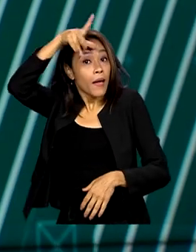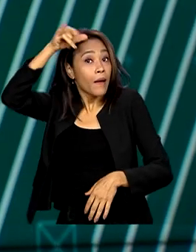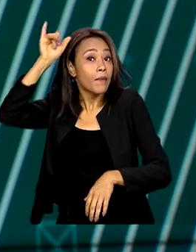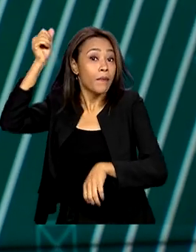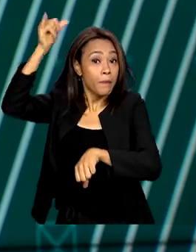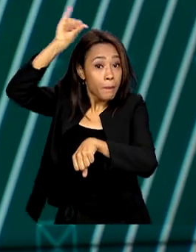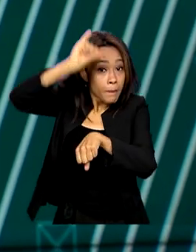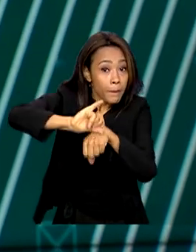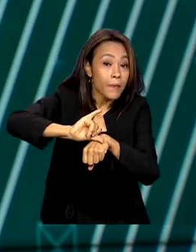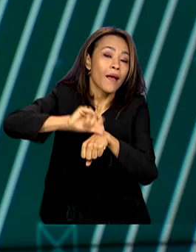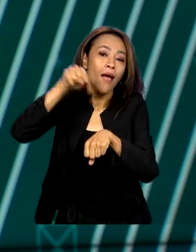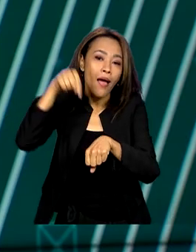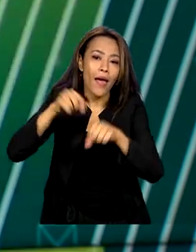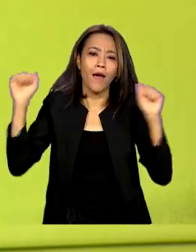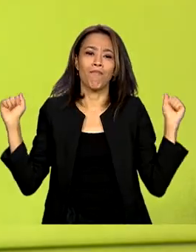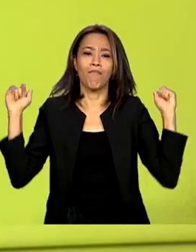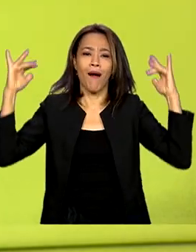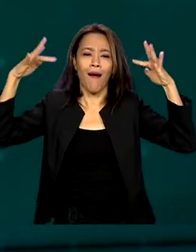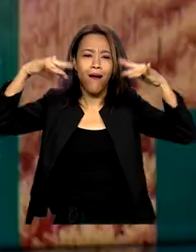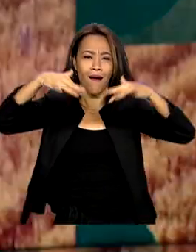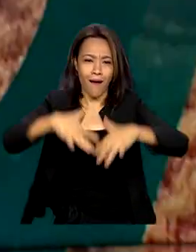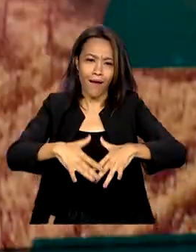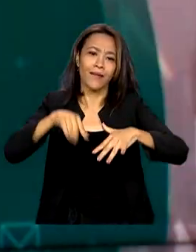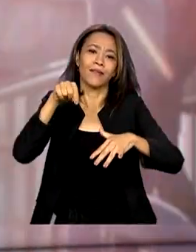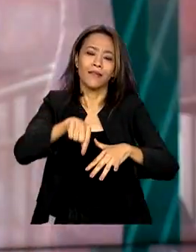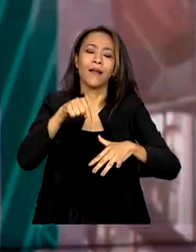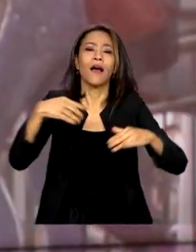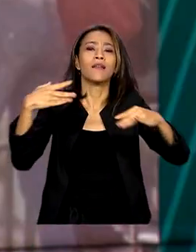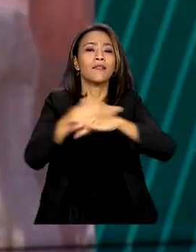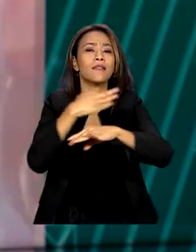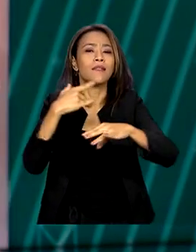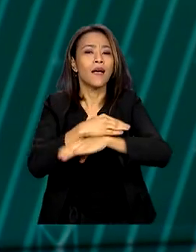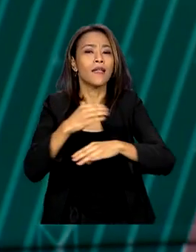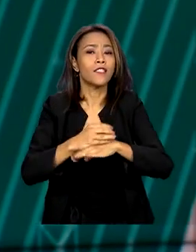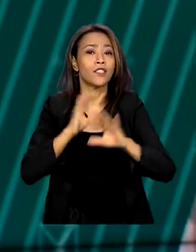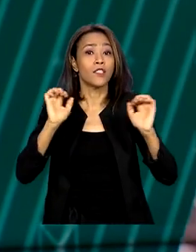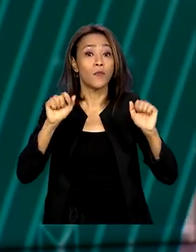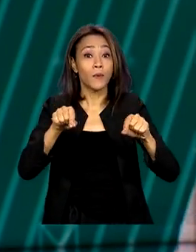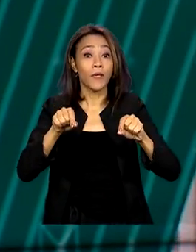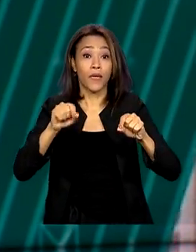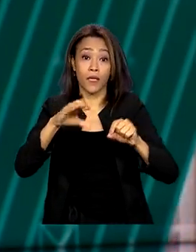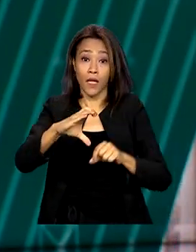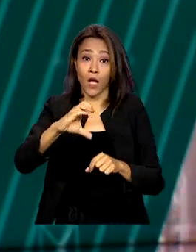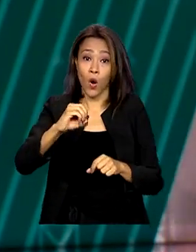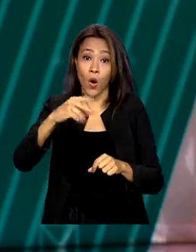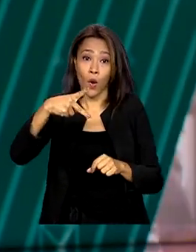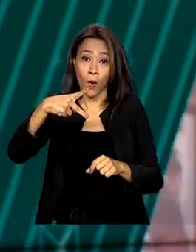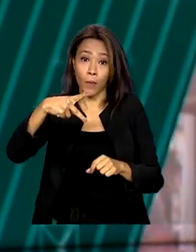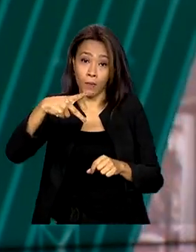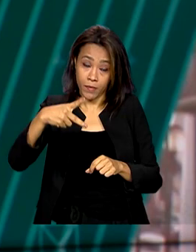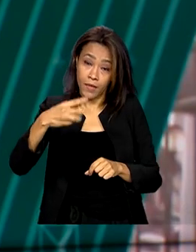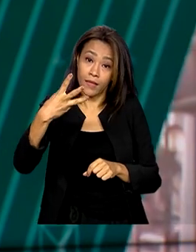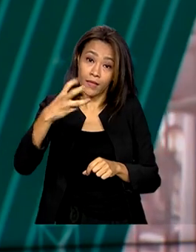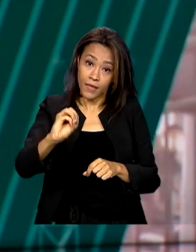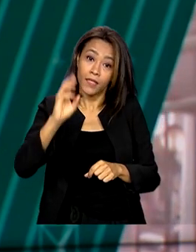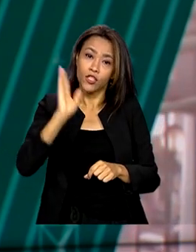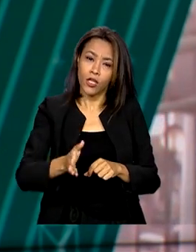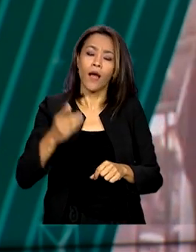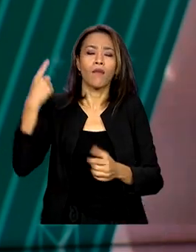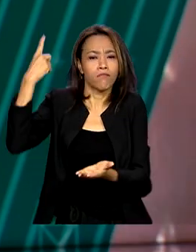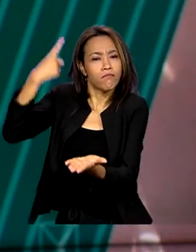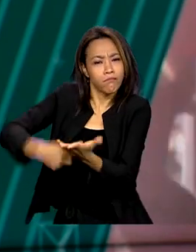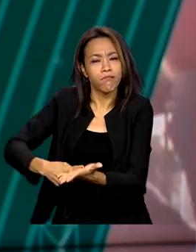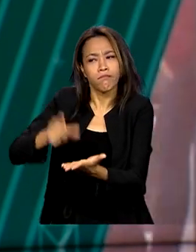brasileira à cidade-sede da COP30, a Conferência do Clima de 2025. O anúncio foi feito após reunião com o